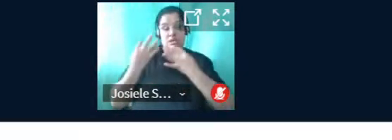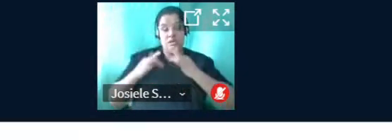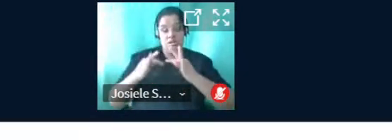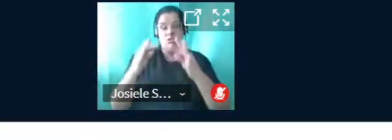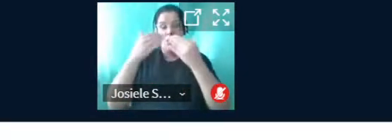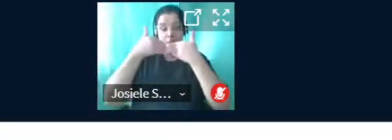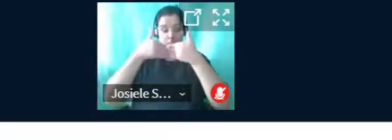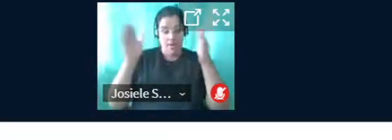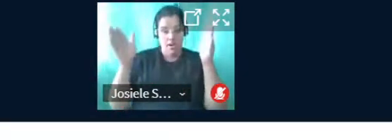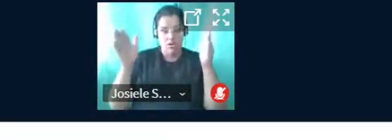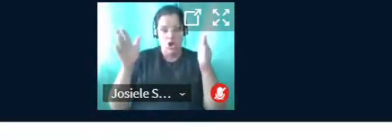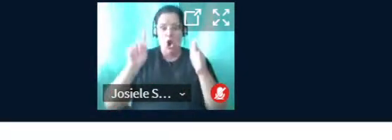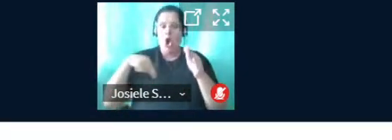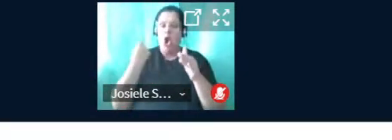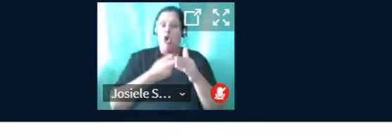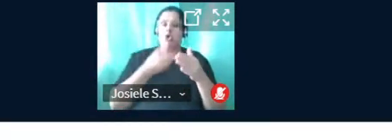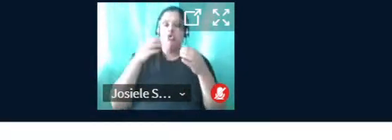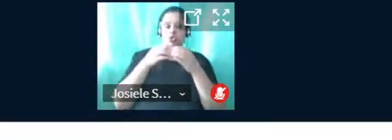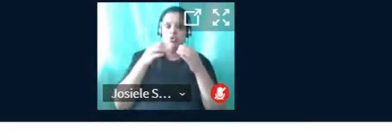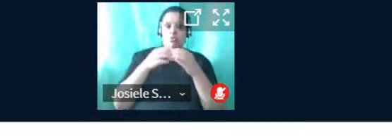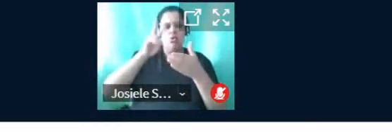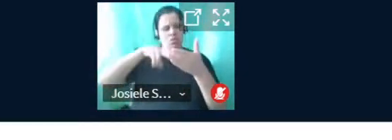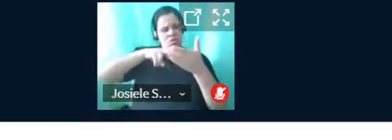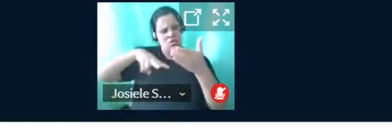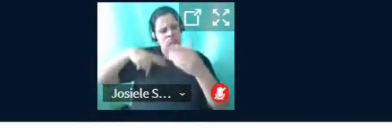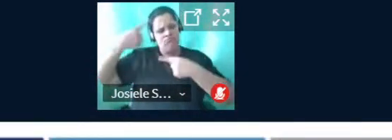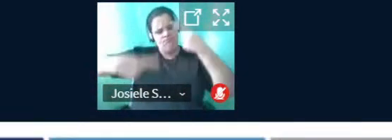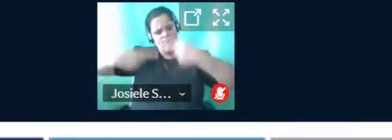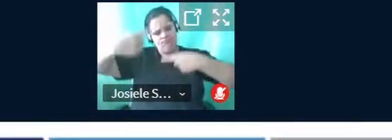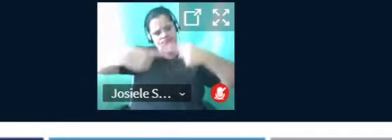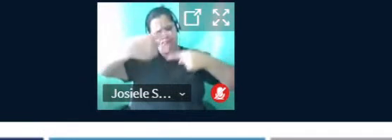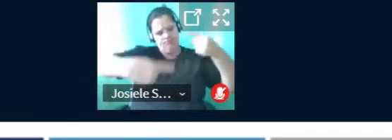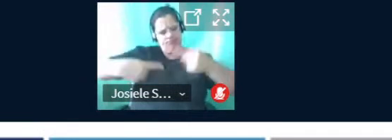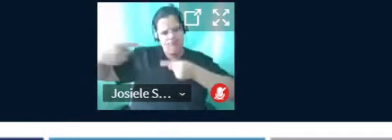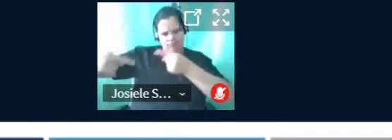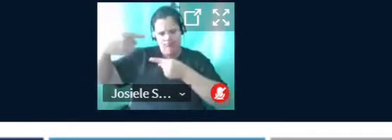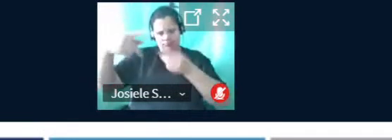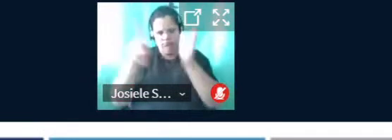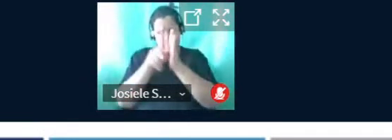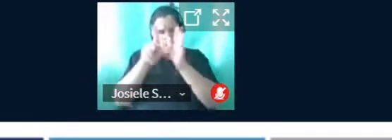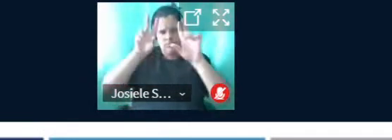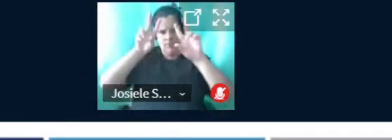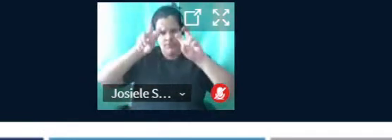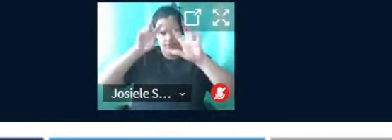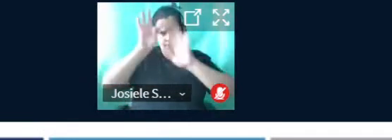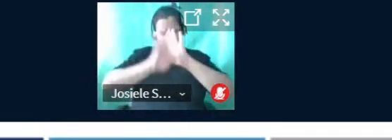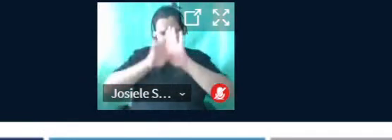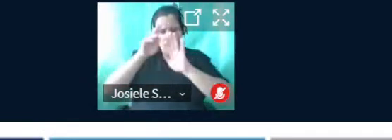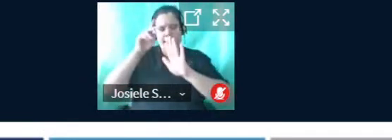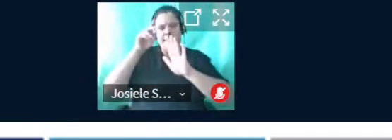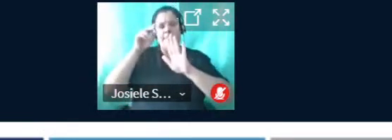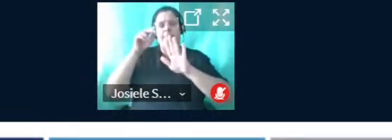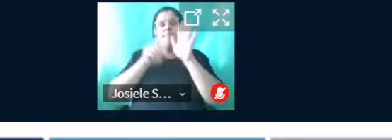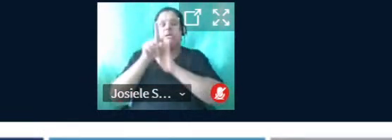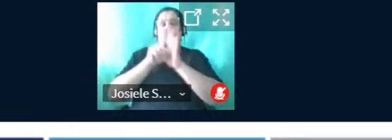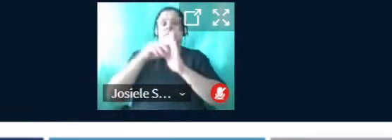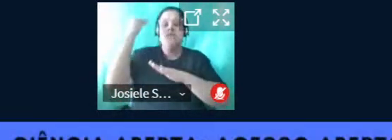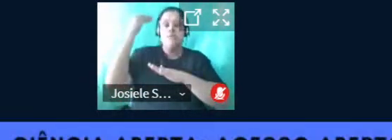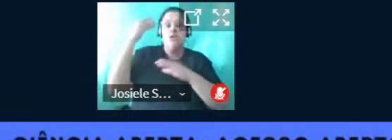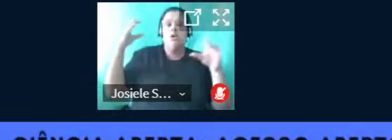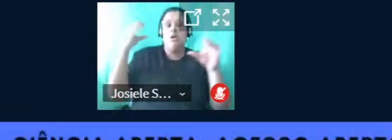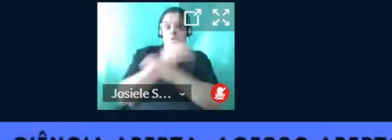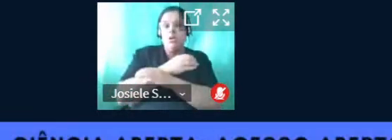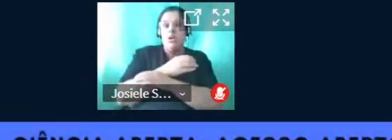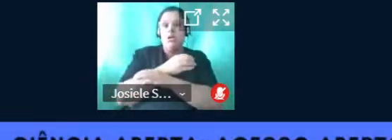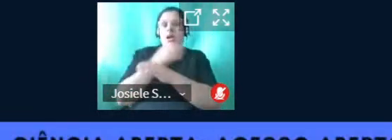O nosso grupo realiza leituras e discussões de referenciais, pesquisa de experiências concretas no campo da ciência